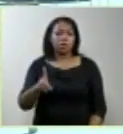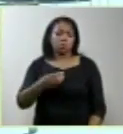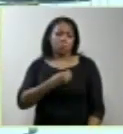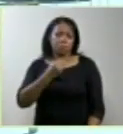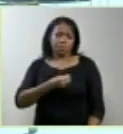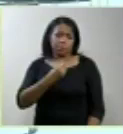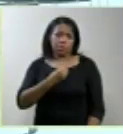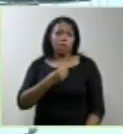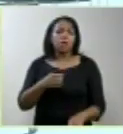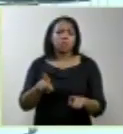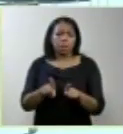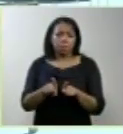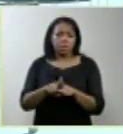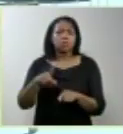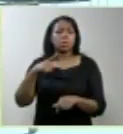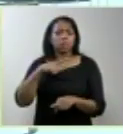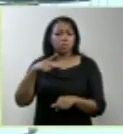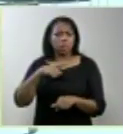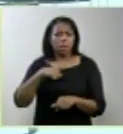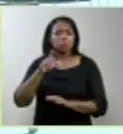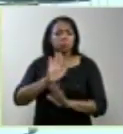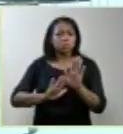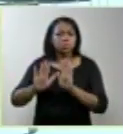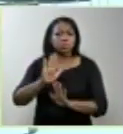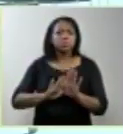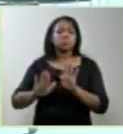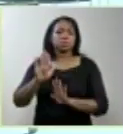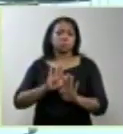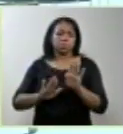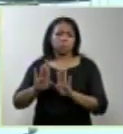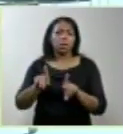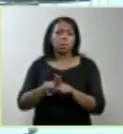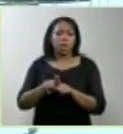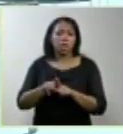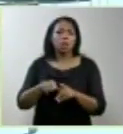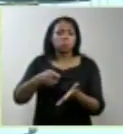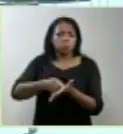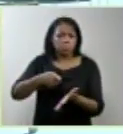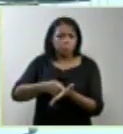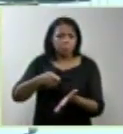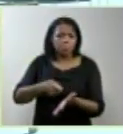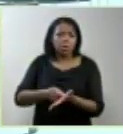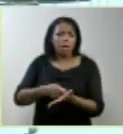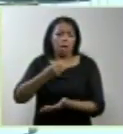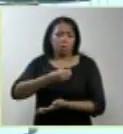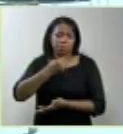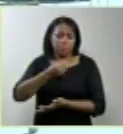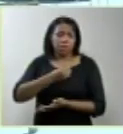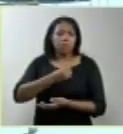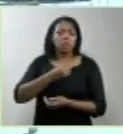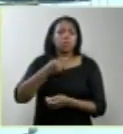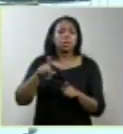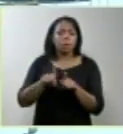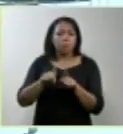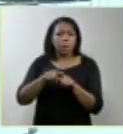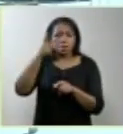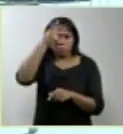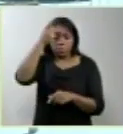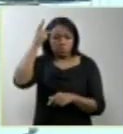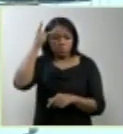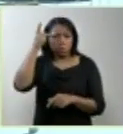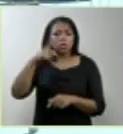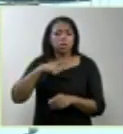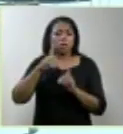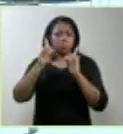tomarão todas as medidas necessárias para assegurar o efetivo exercício desse direito pelas pessoas com deficiência.